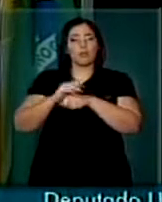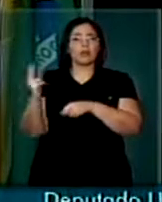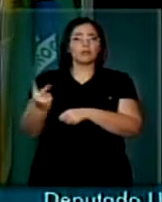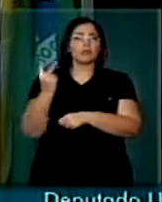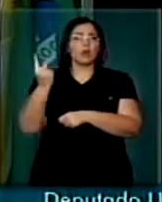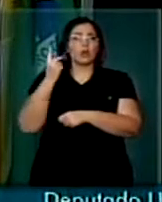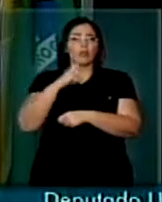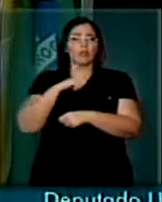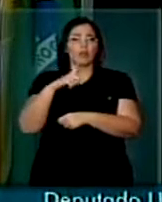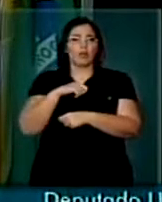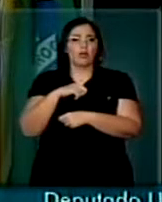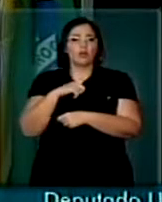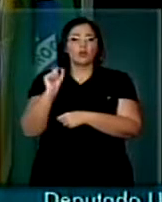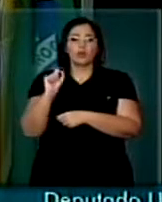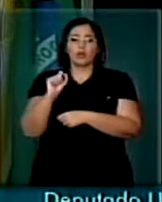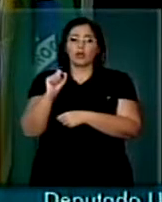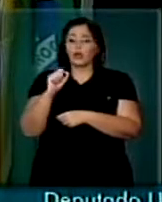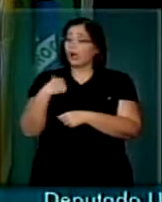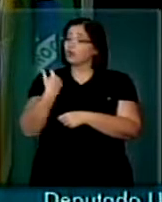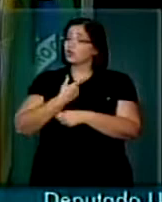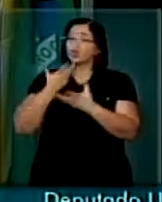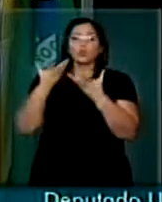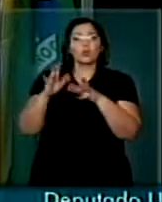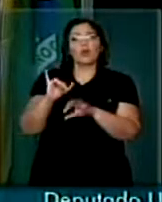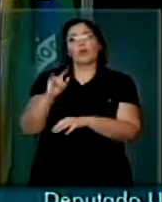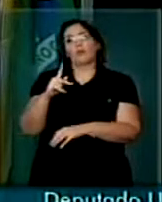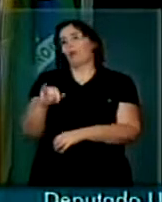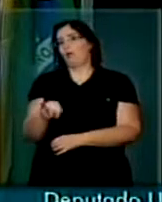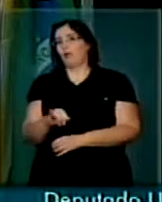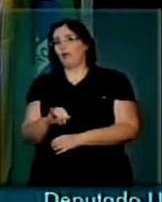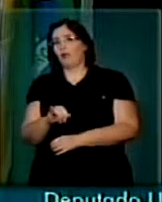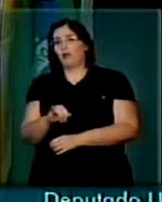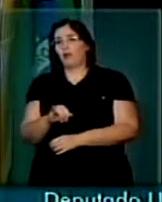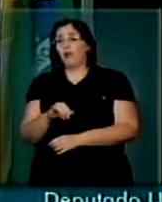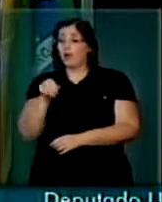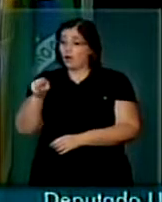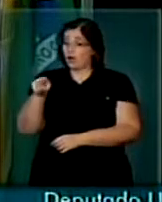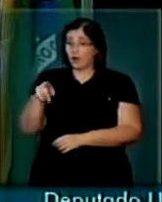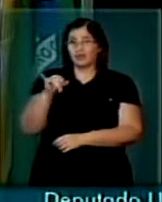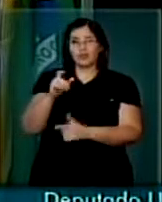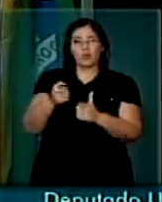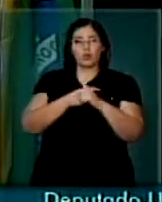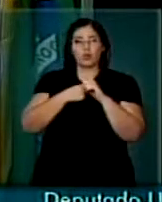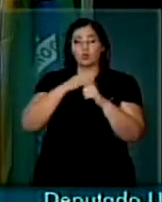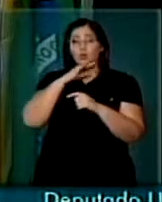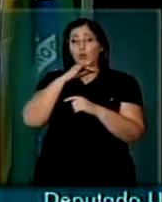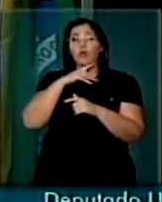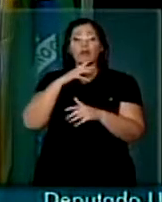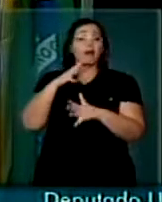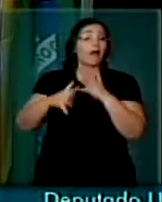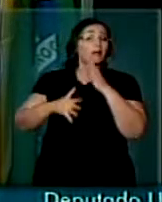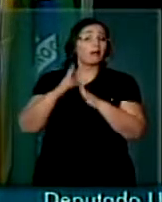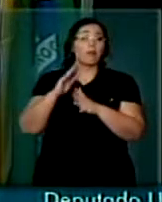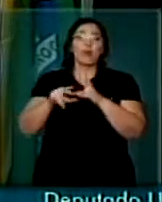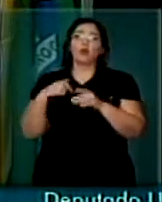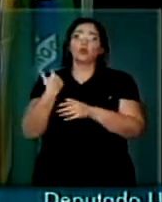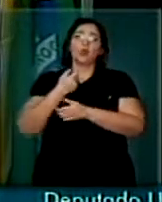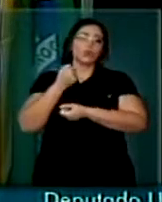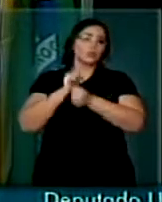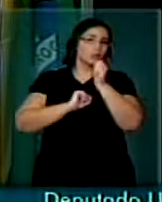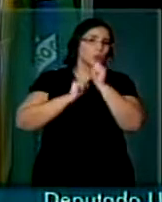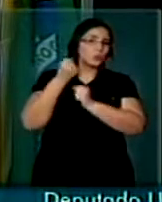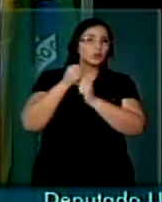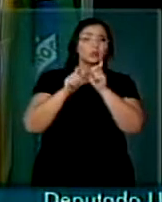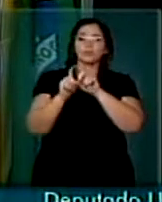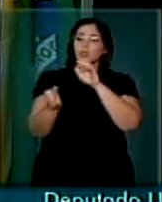agregado, não os queremos em nosso país. Esse imposto nefasto tem atrapalhado nossa industrialização, a